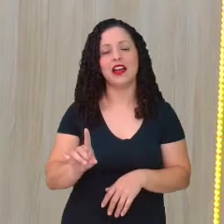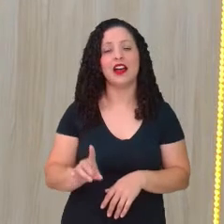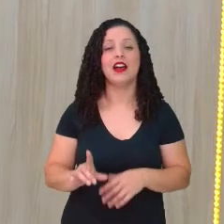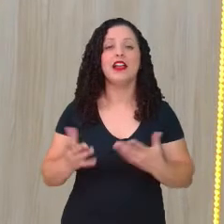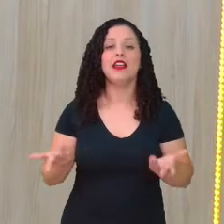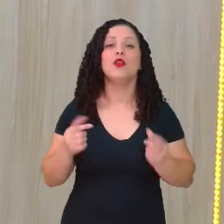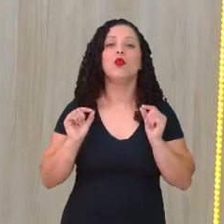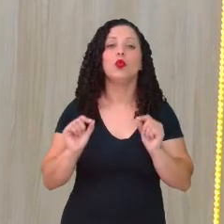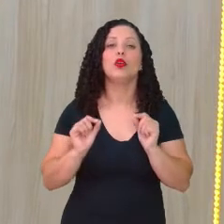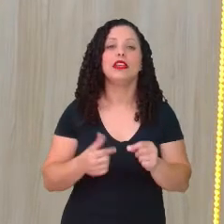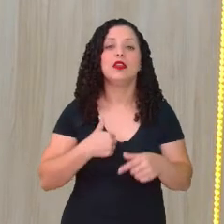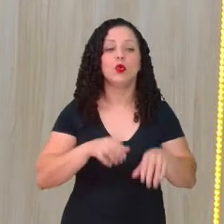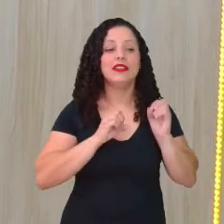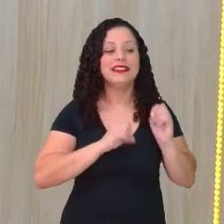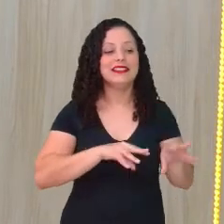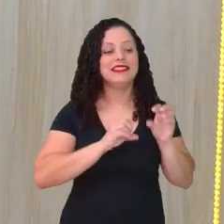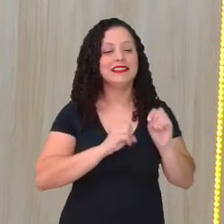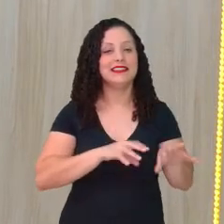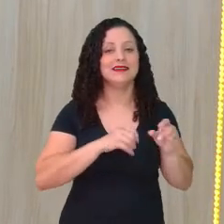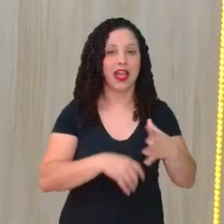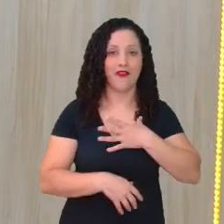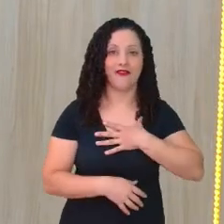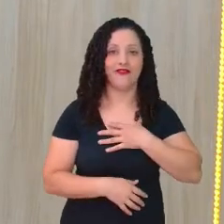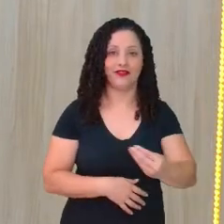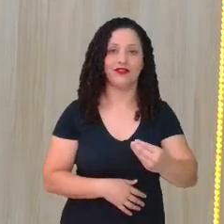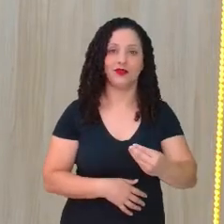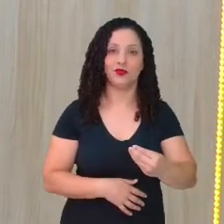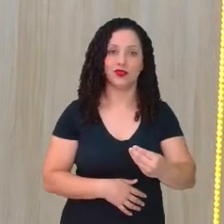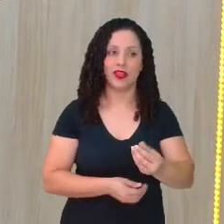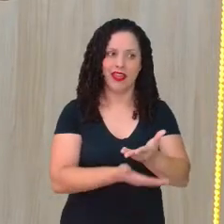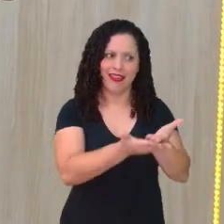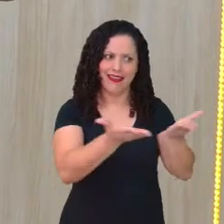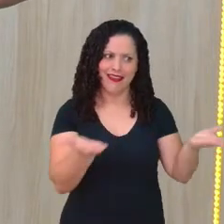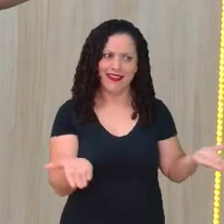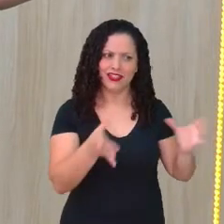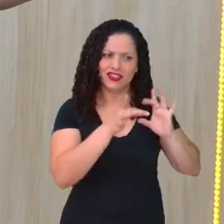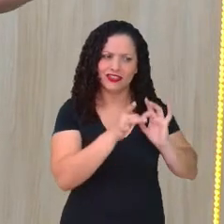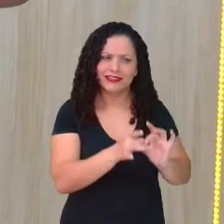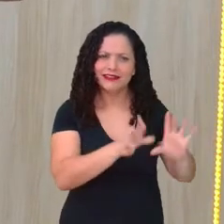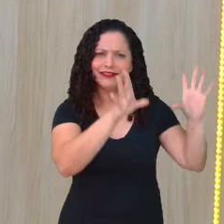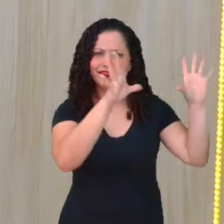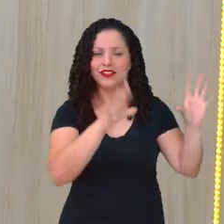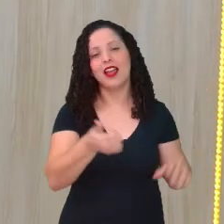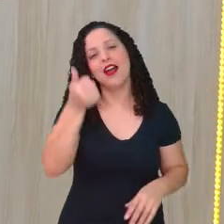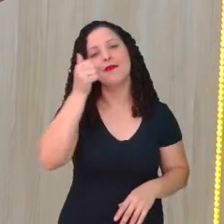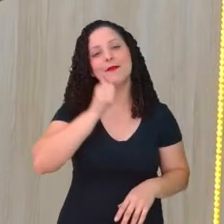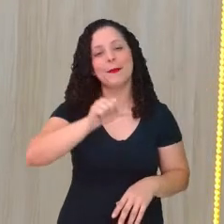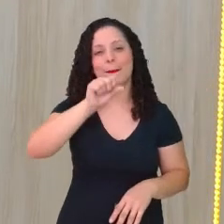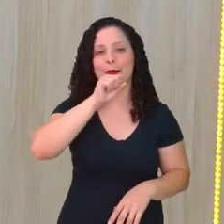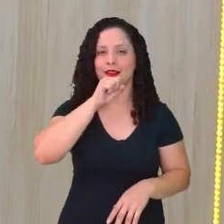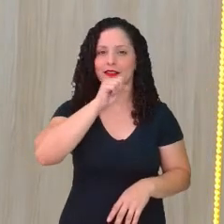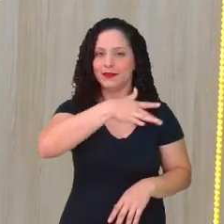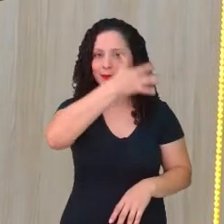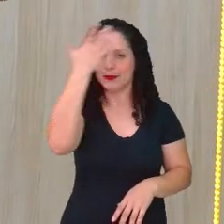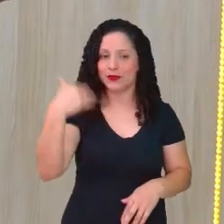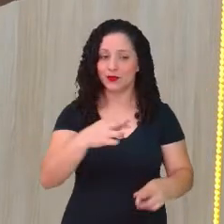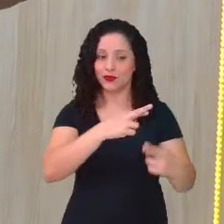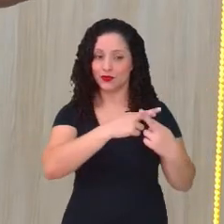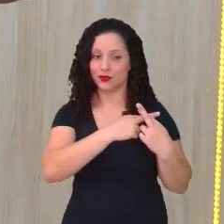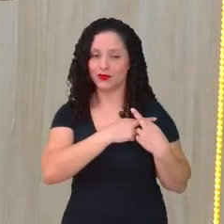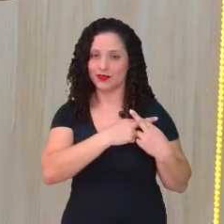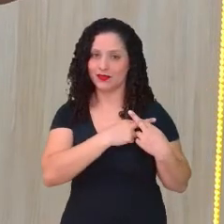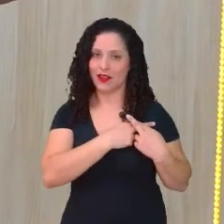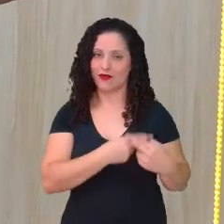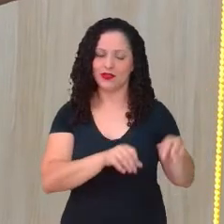educo os meus filhos para eles mesmos, não é? Porque uma mãe, o responsável, a responsável,